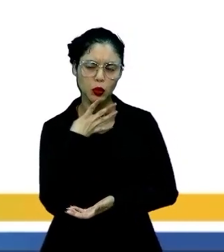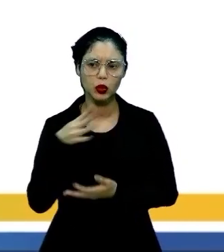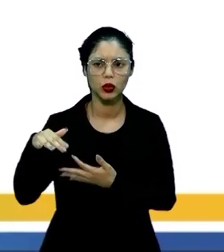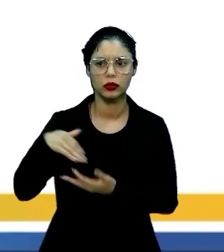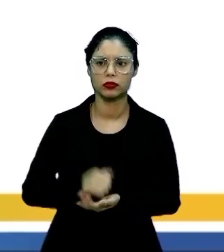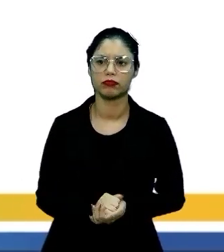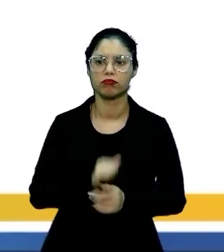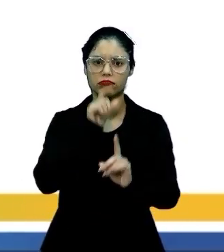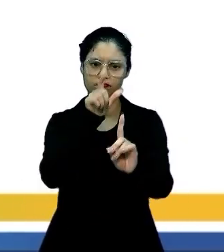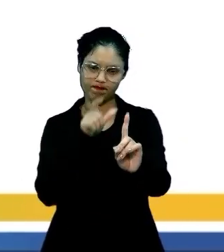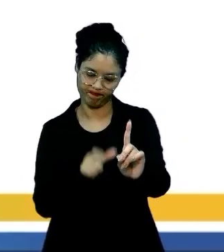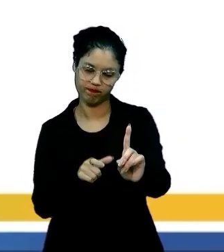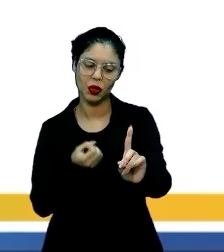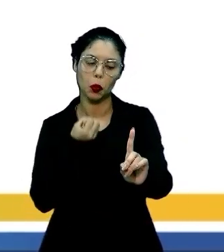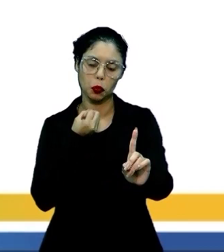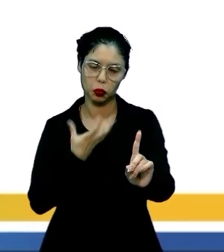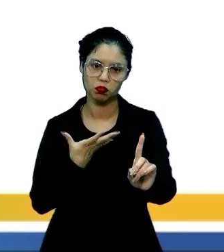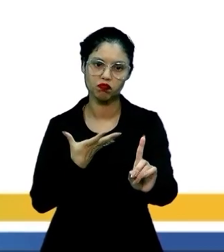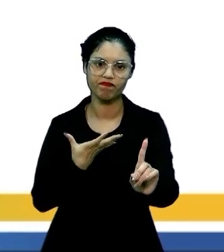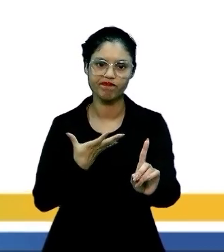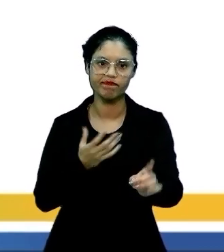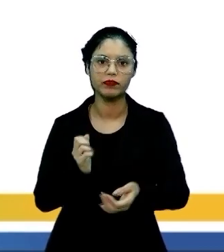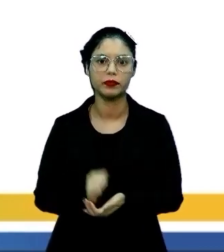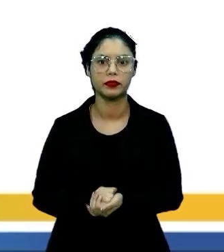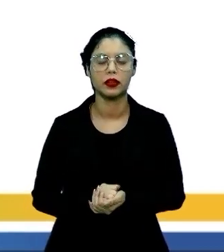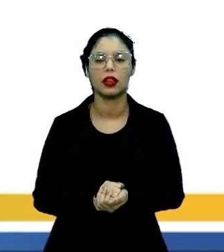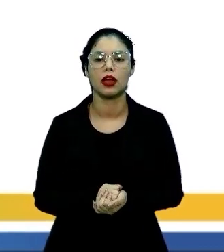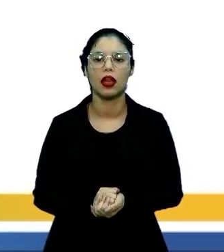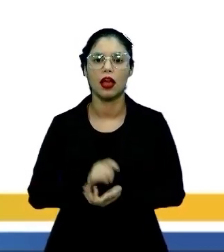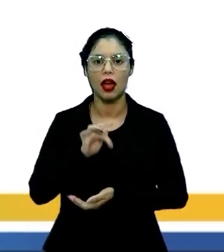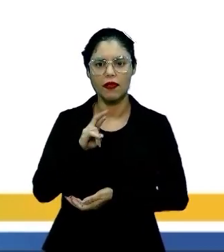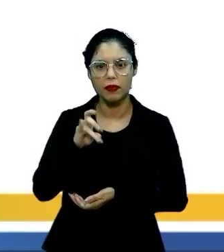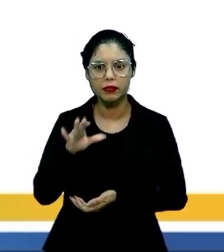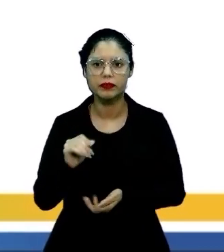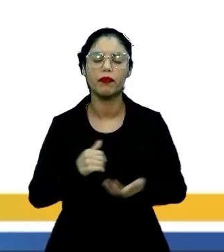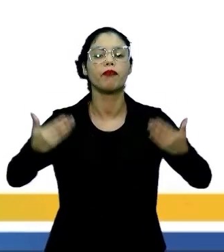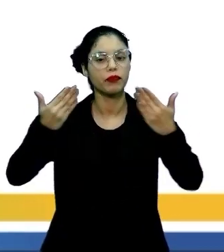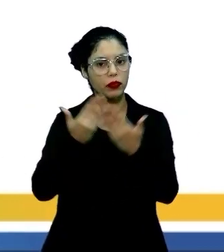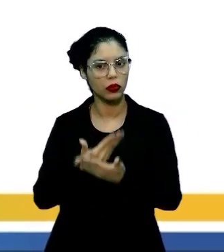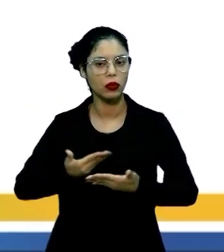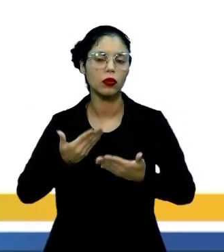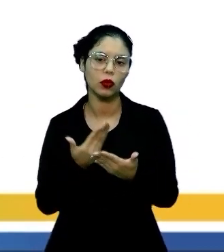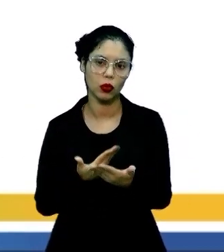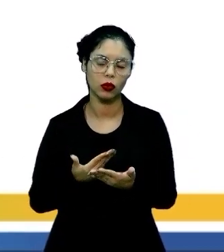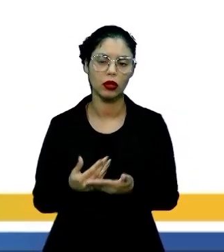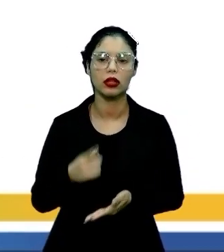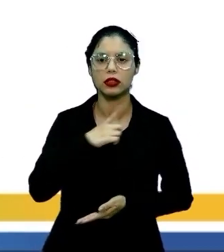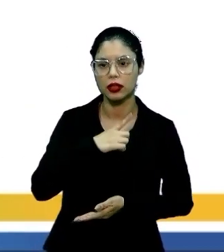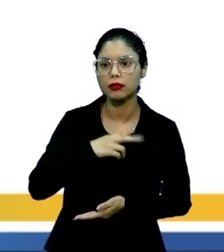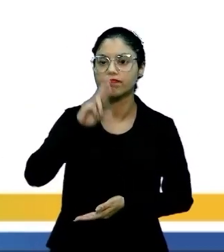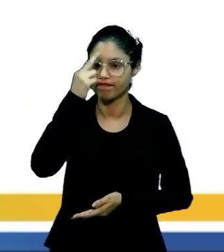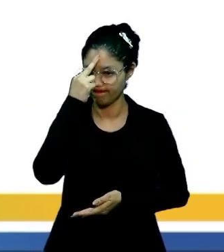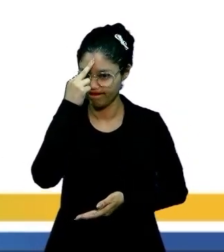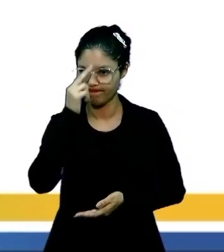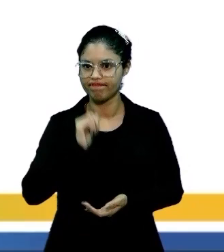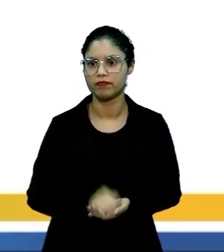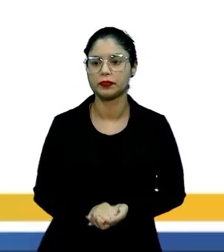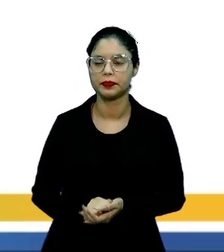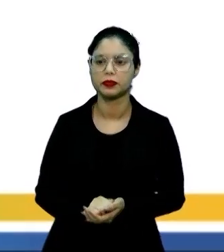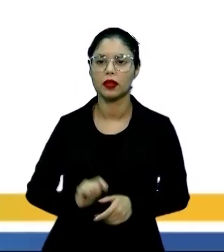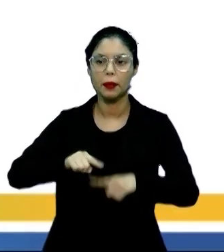Reconheço que era um modelo. Arguíam-no de avareza e cuido que tinha razão,